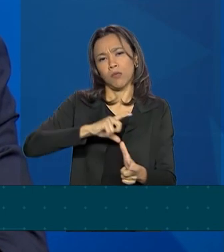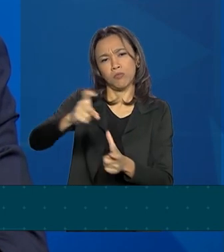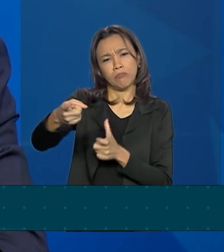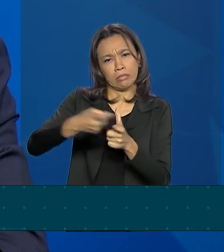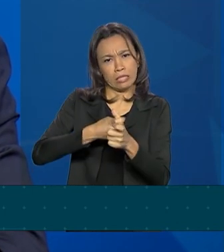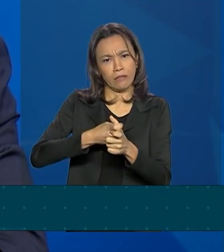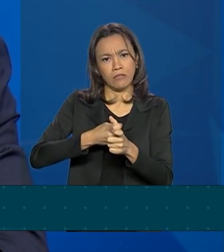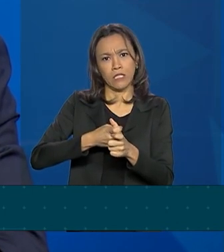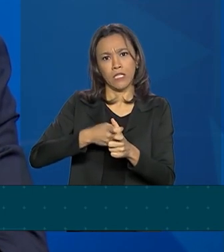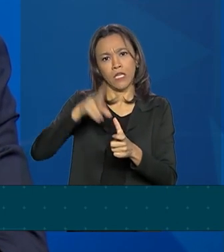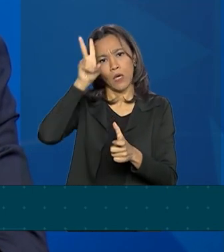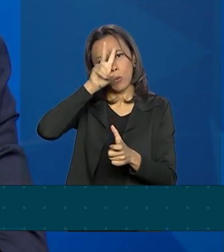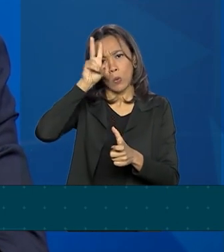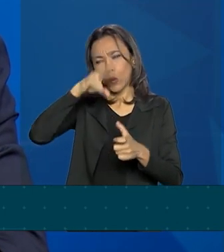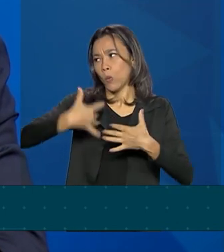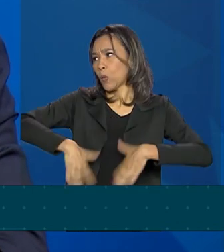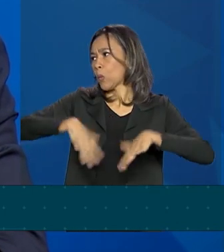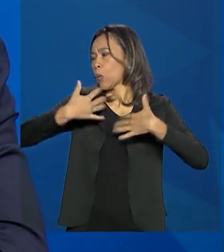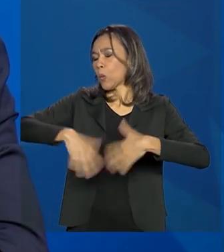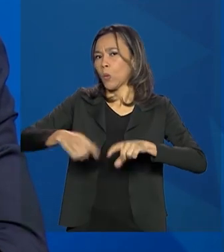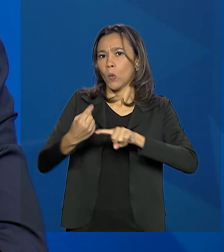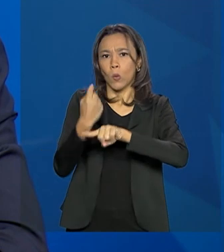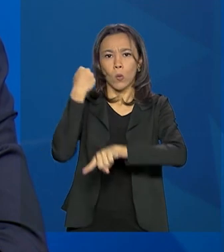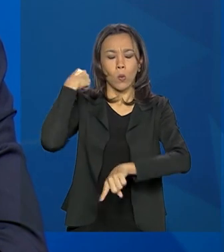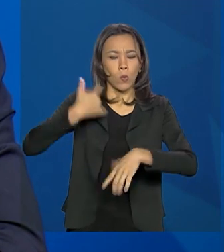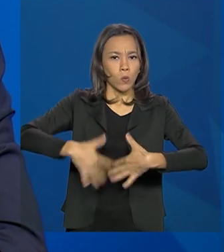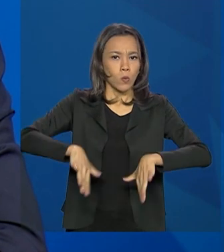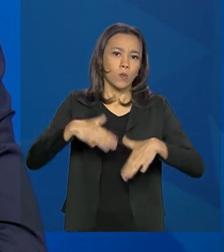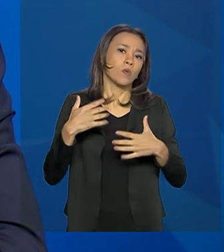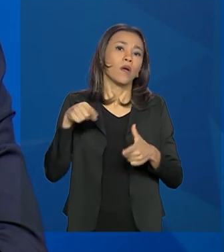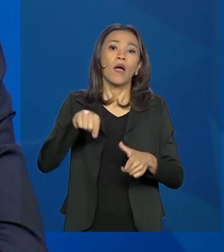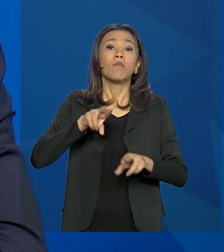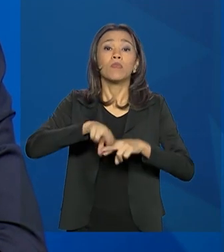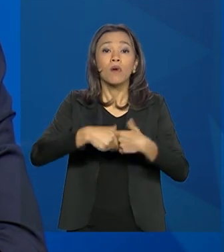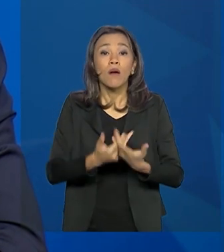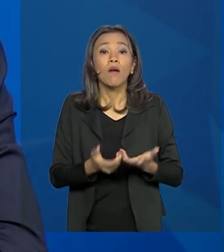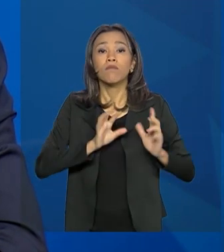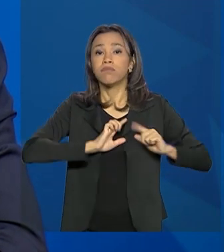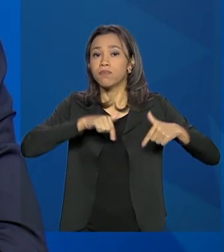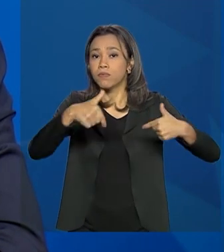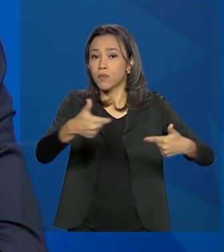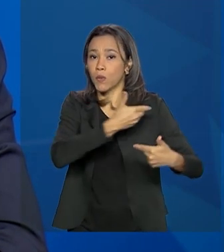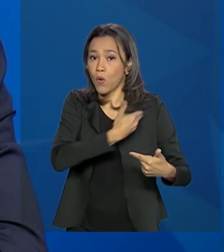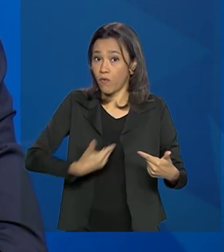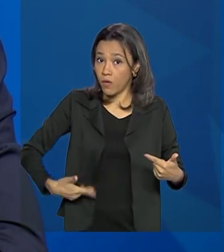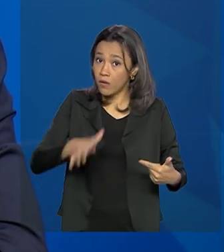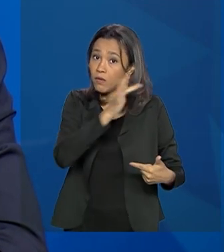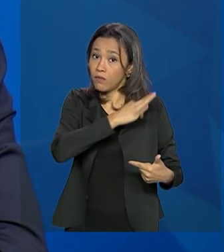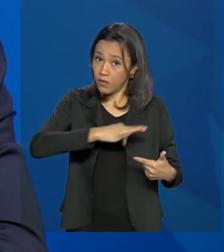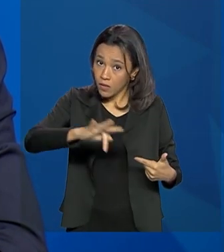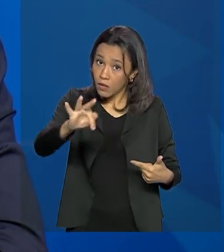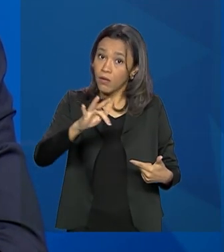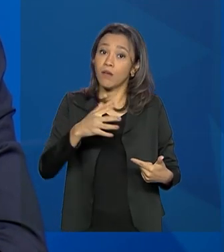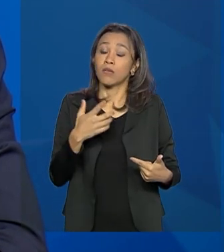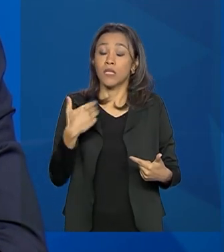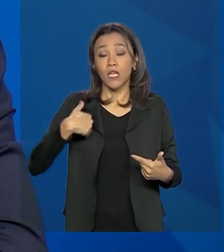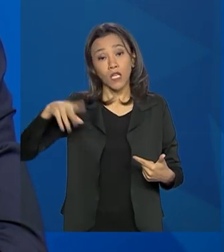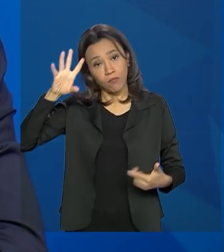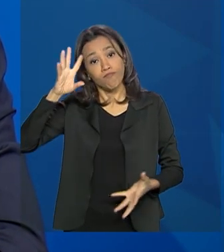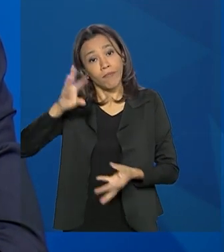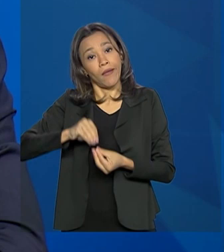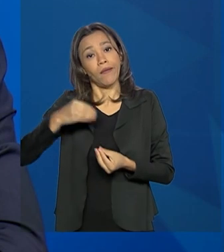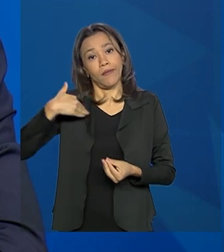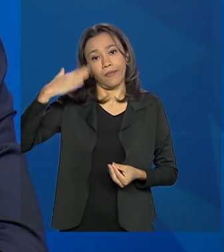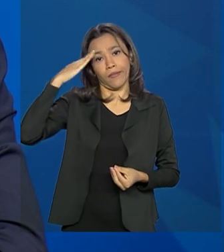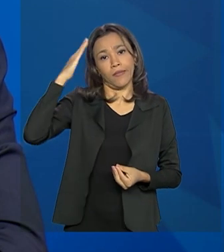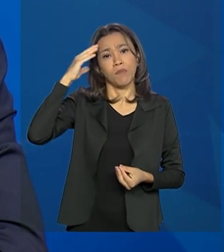da série histórica, mas ele é justificado pela prontação do governo federal e entendemos que é limitado